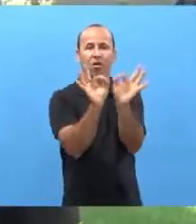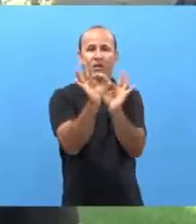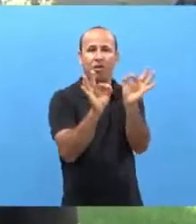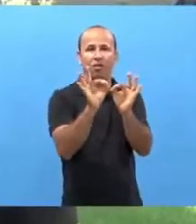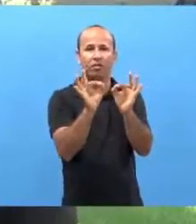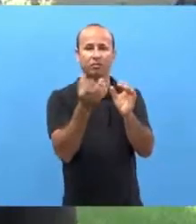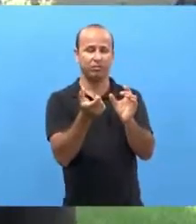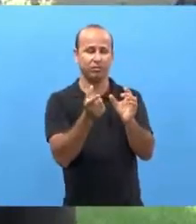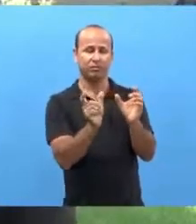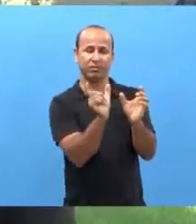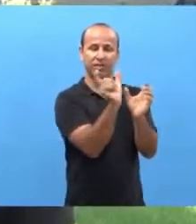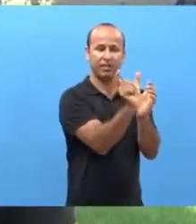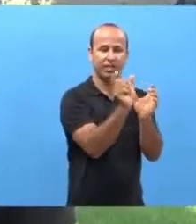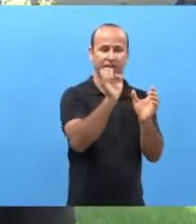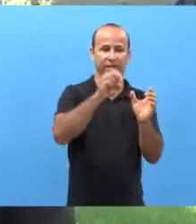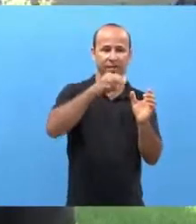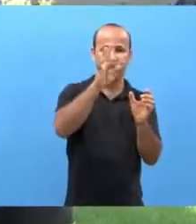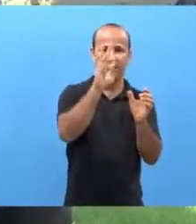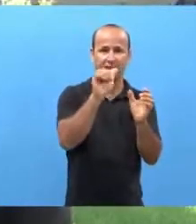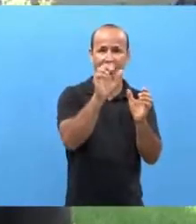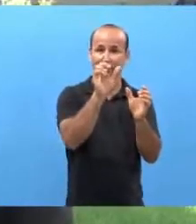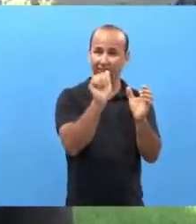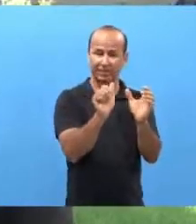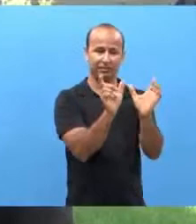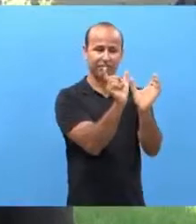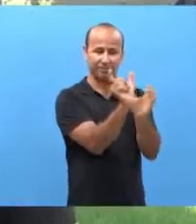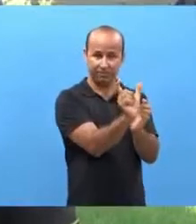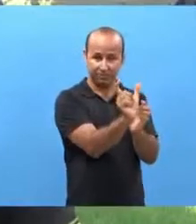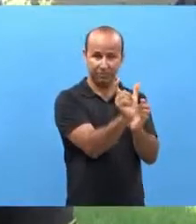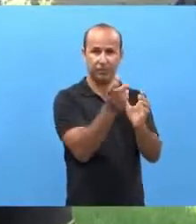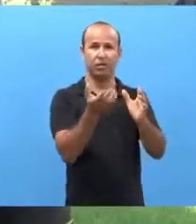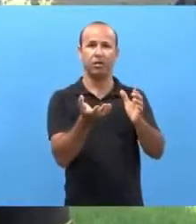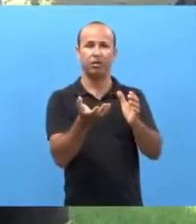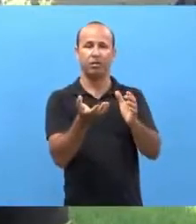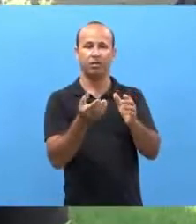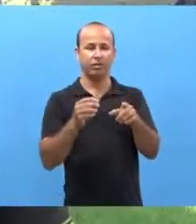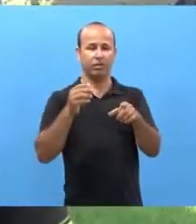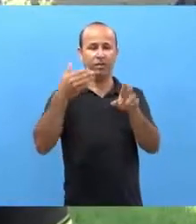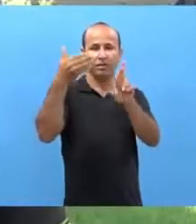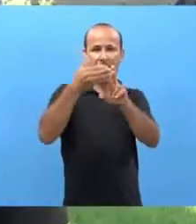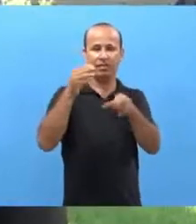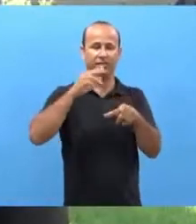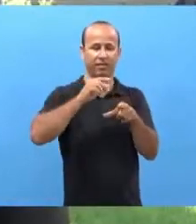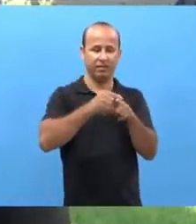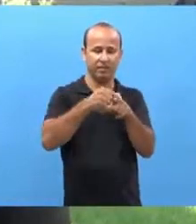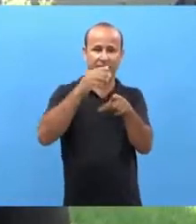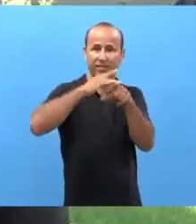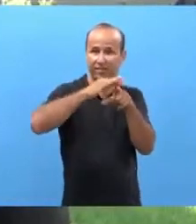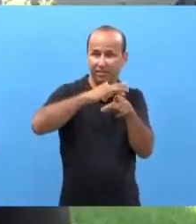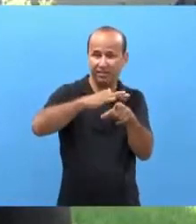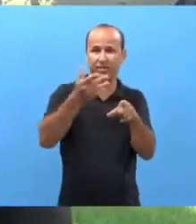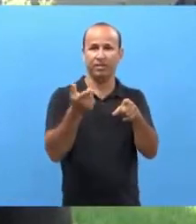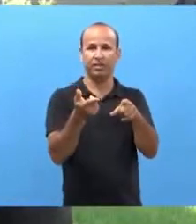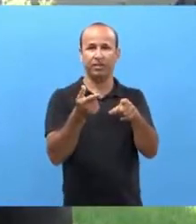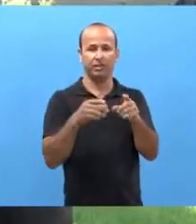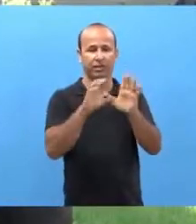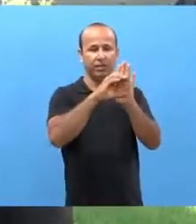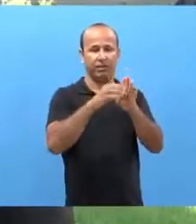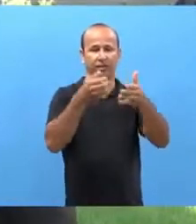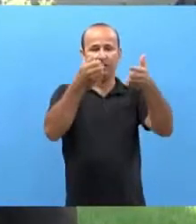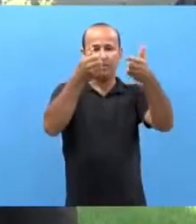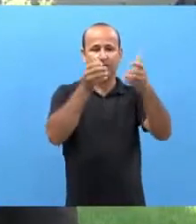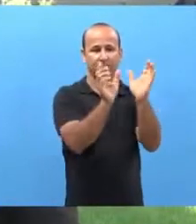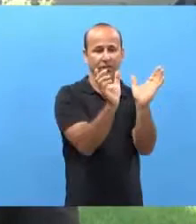são organizados por entradas, que é a palavra, a referência fonética e fonológica,